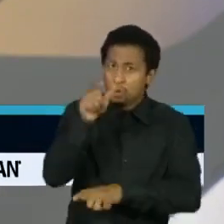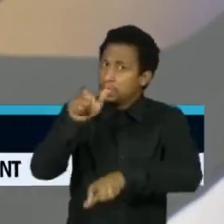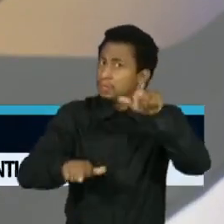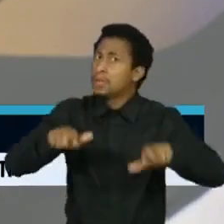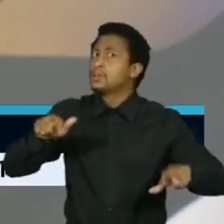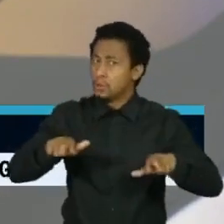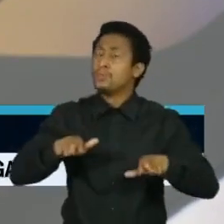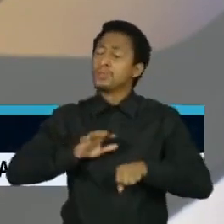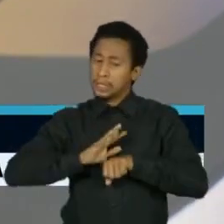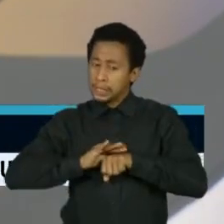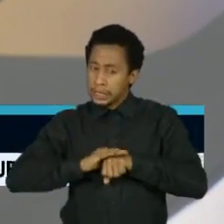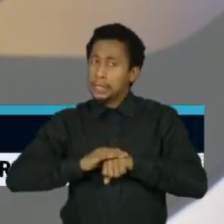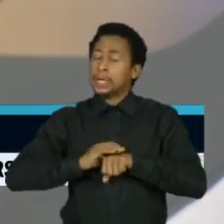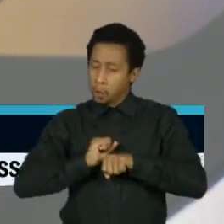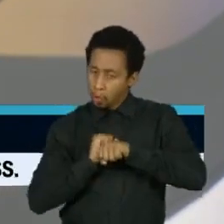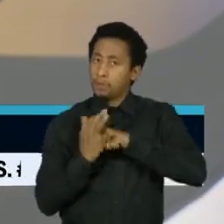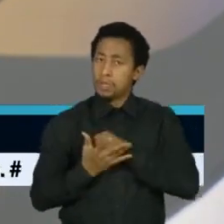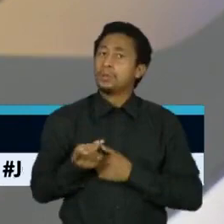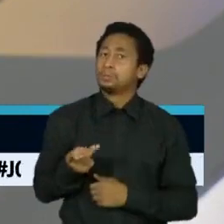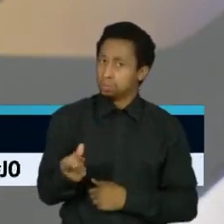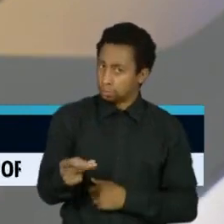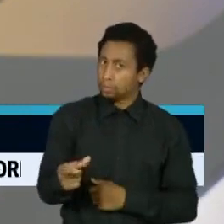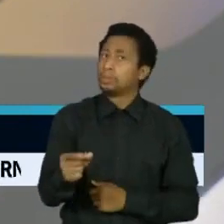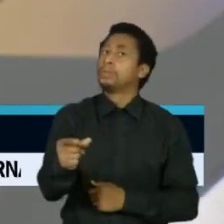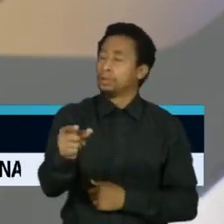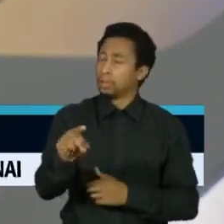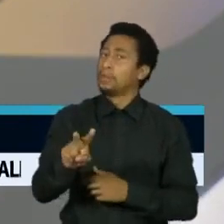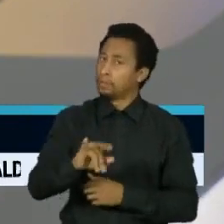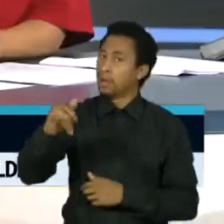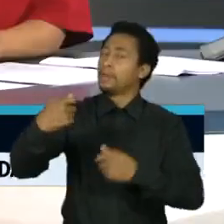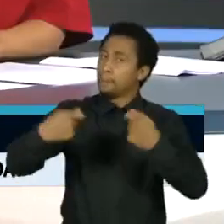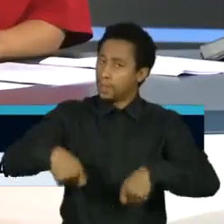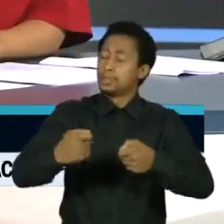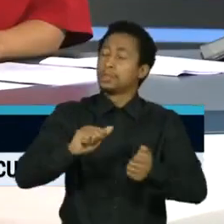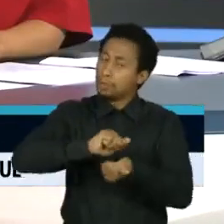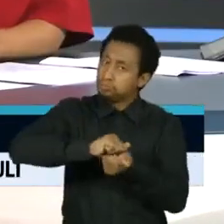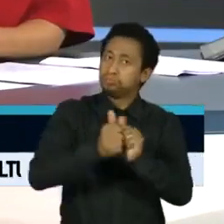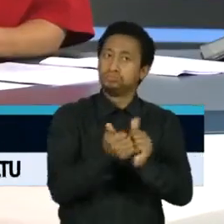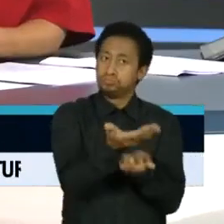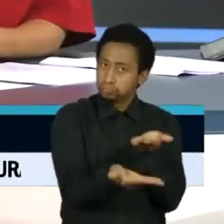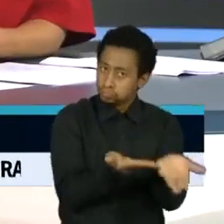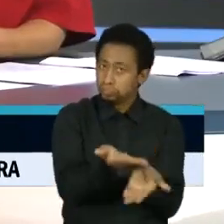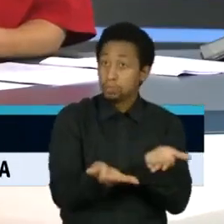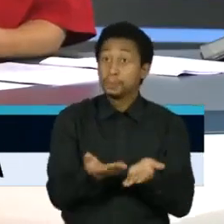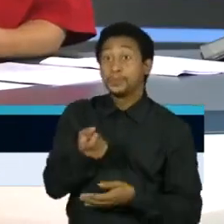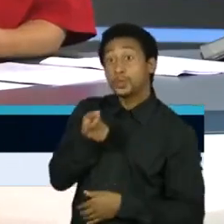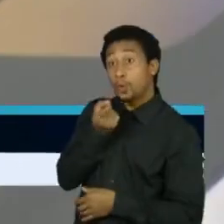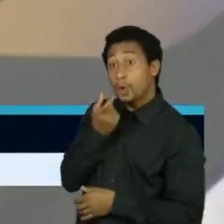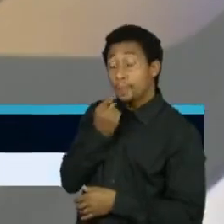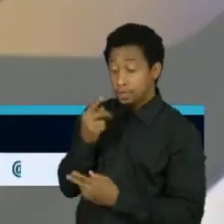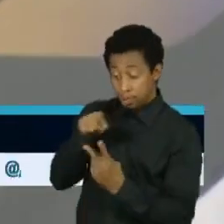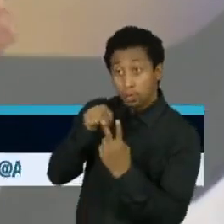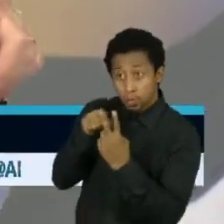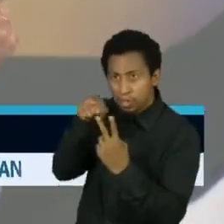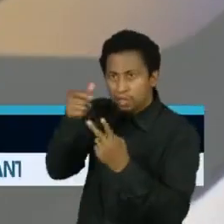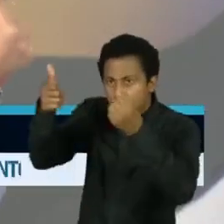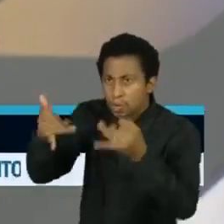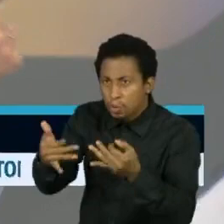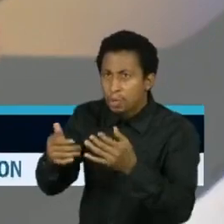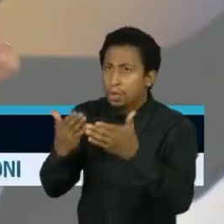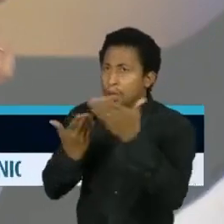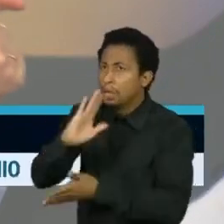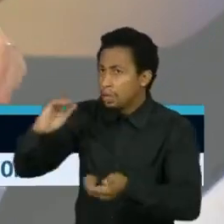com Covid longa, que nós vamos ter que ter estrutura para tratar. Esses dois medicamentos já foram aprovados pela Anvisa? Esses dois medicamentos